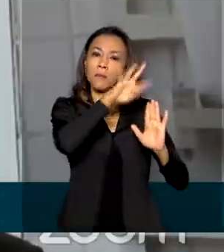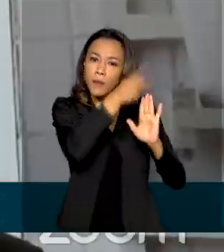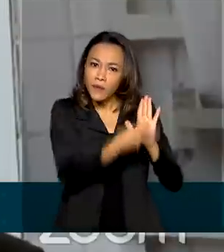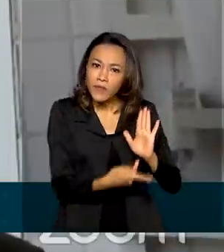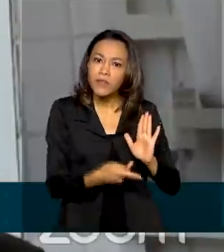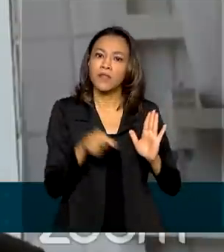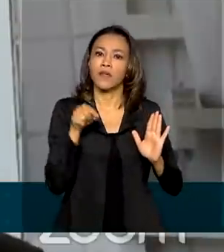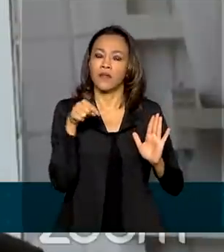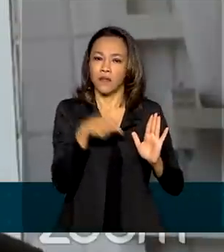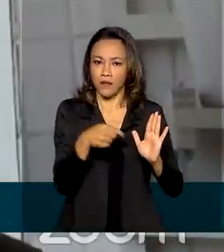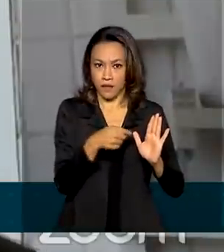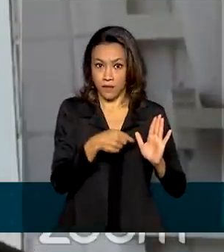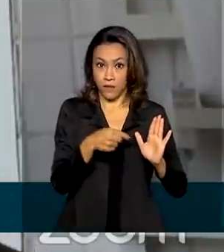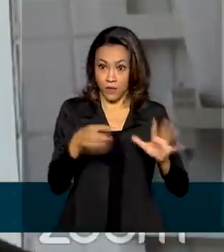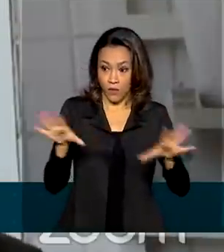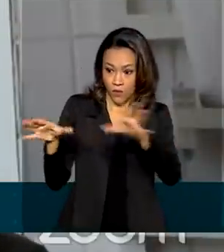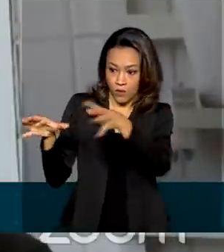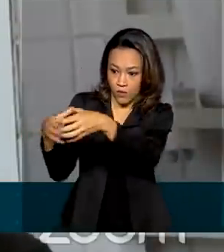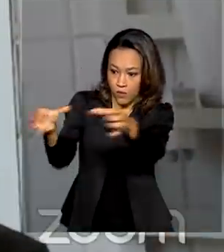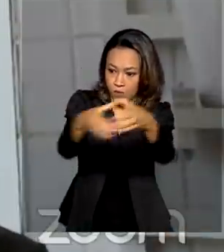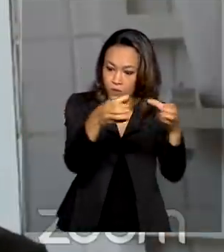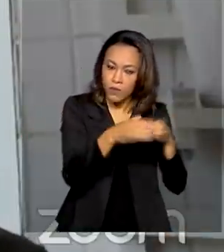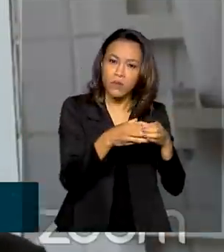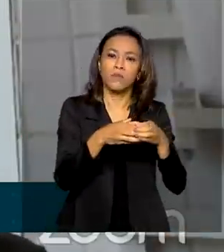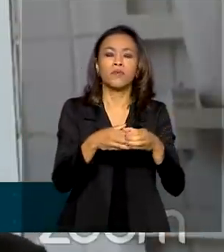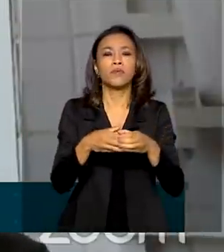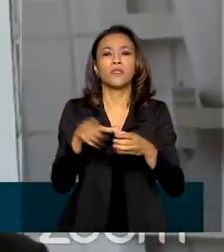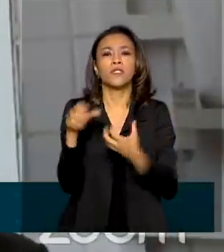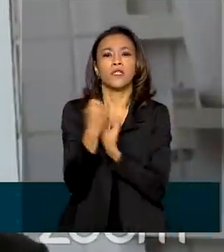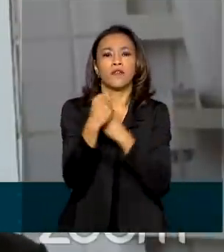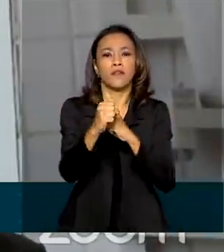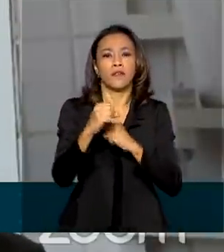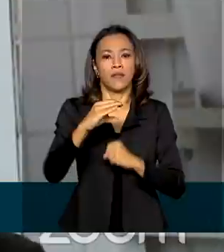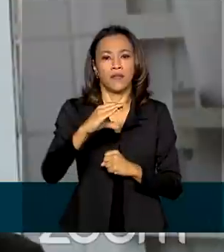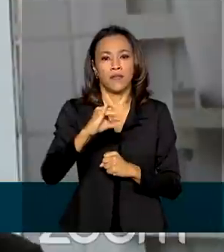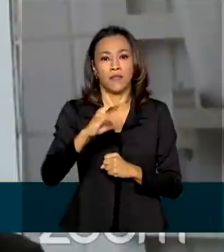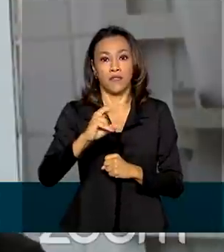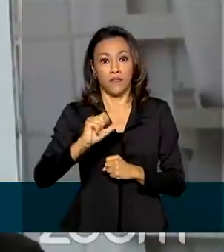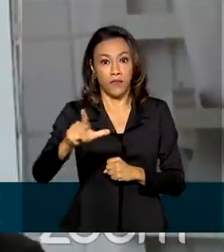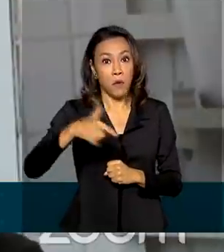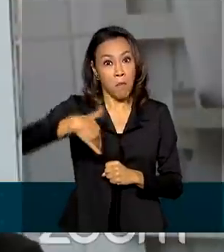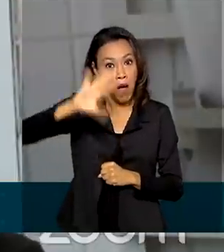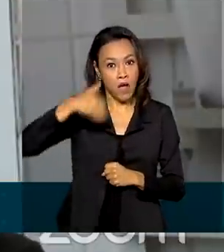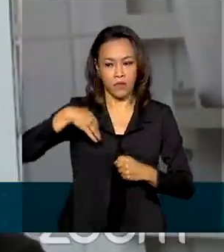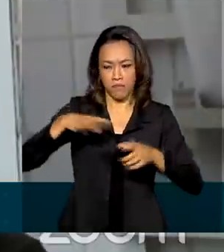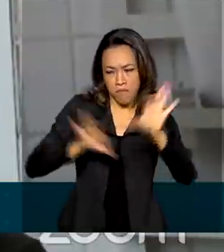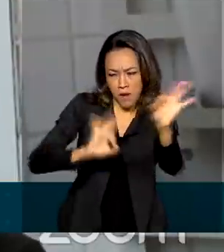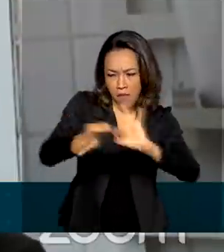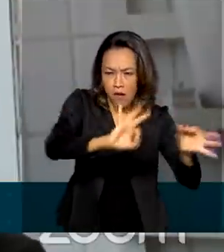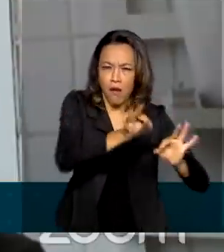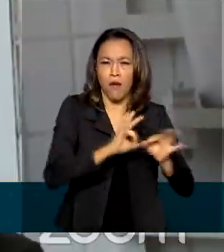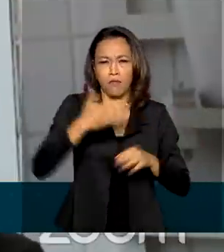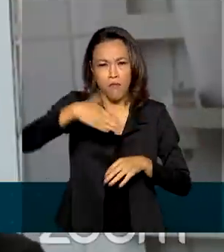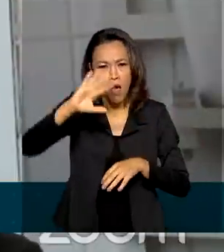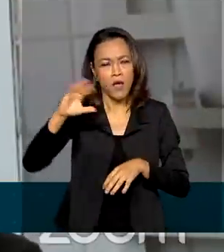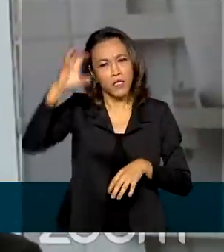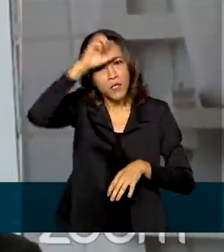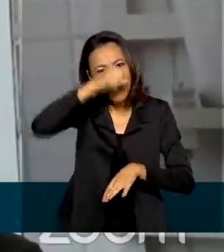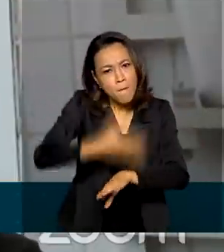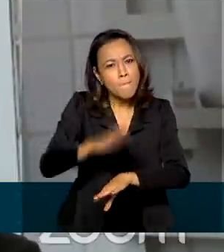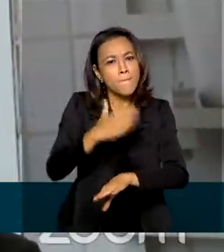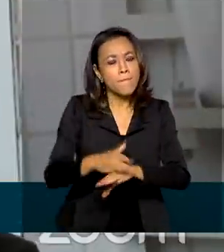agentes de defesa civis mais capacitados, mais preparados, possam de fato atuar em seus